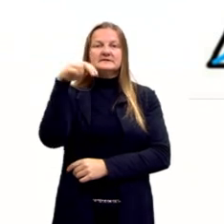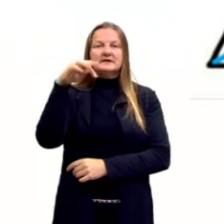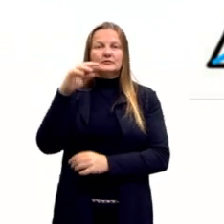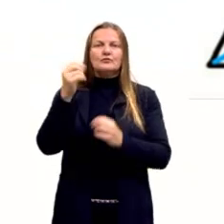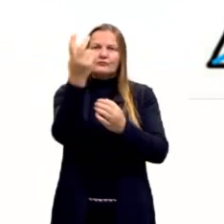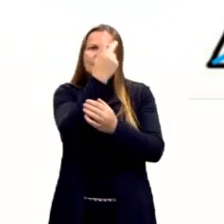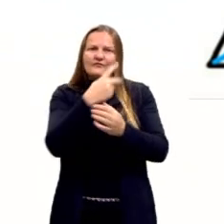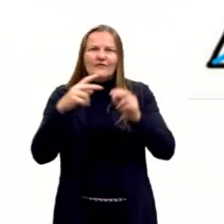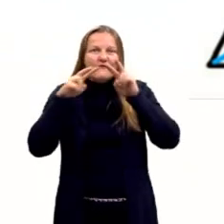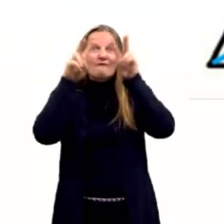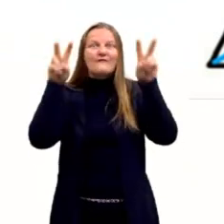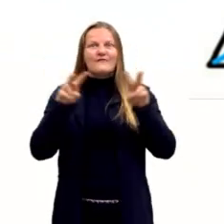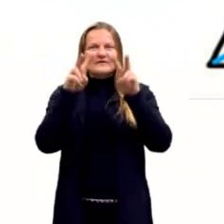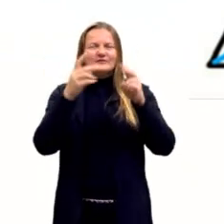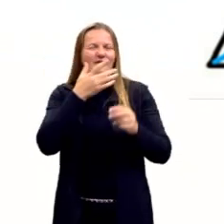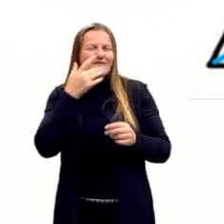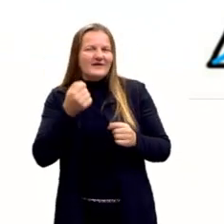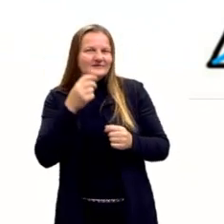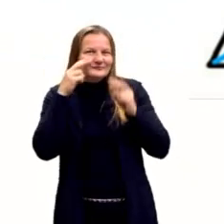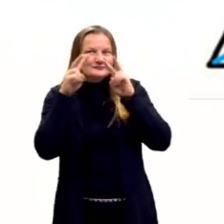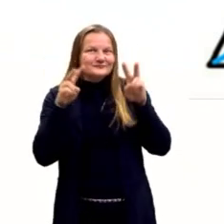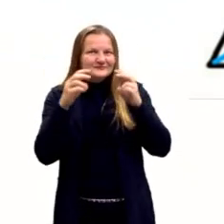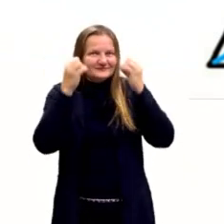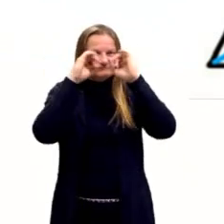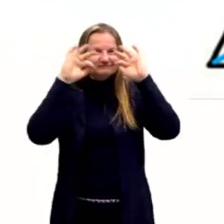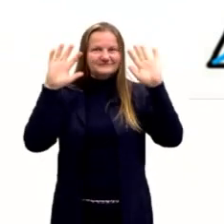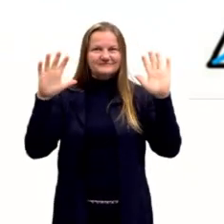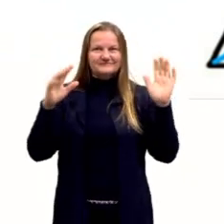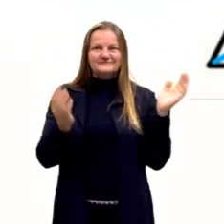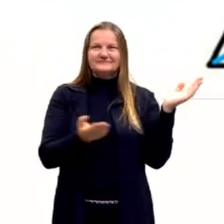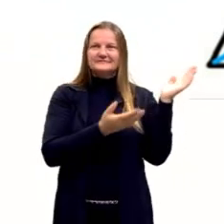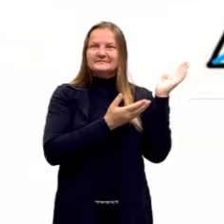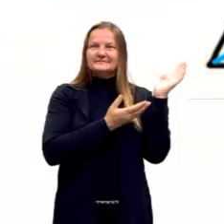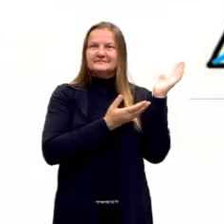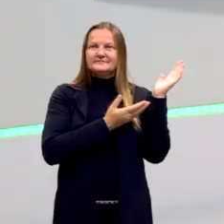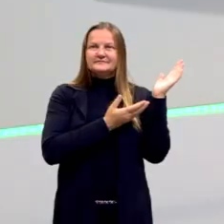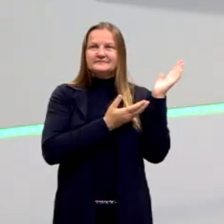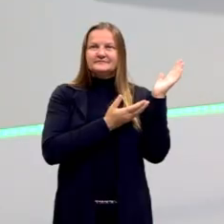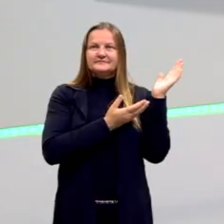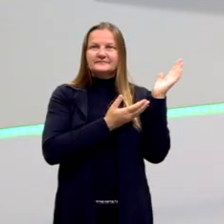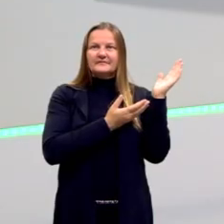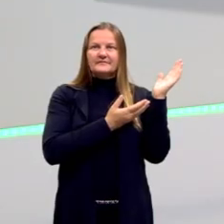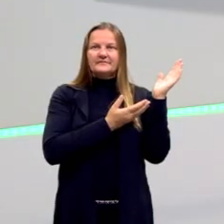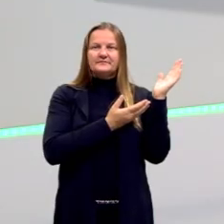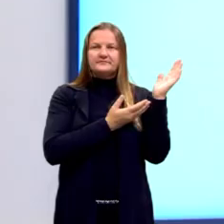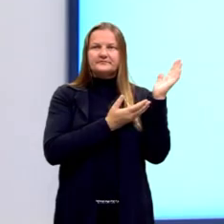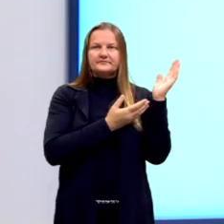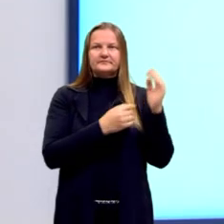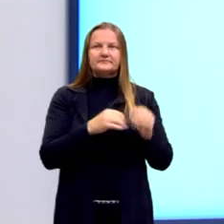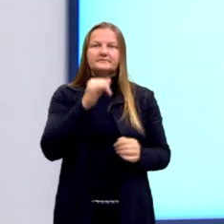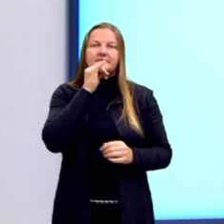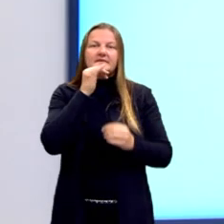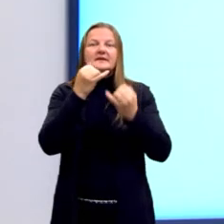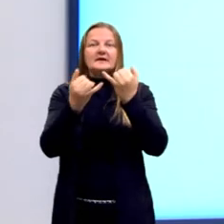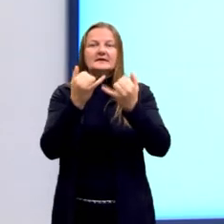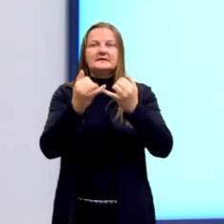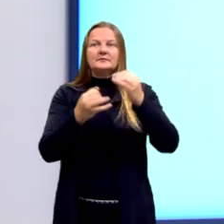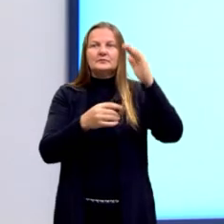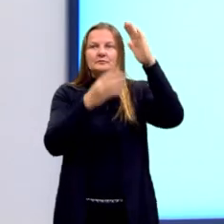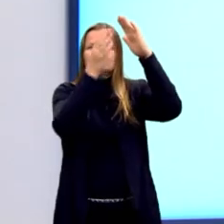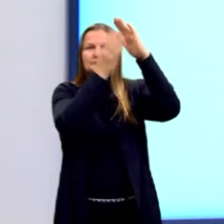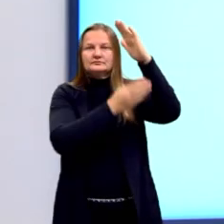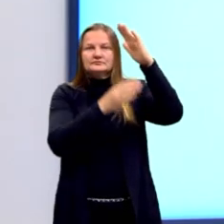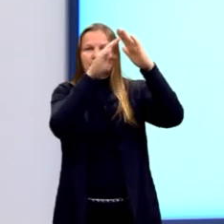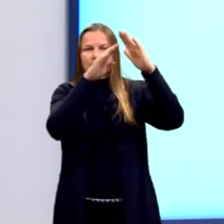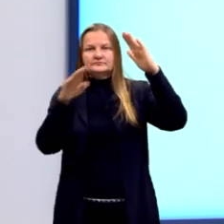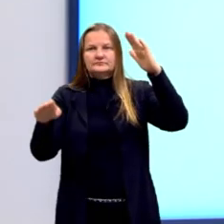Aqui eu tenho a imagem então para vocês, um triângulo qualquer. Então seviana ela é caracterizada por um segmento